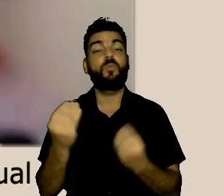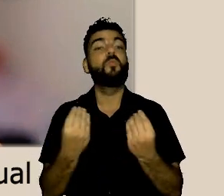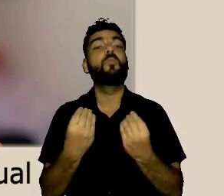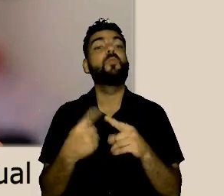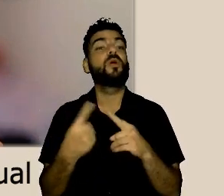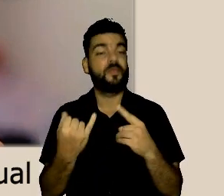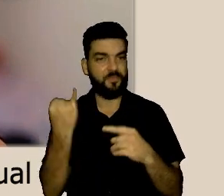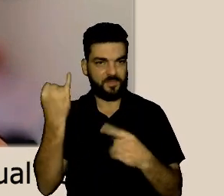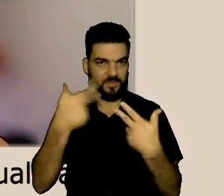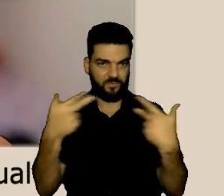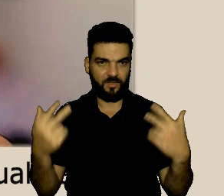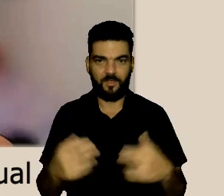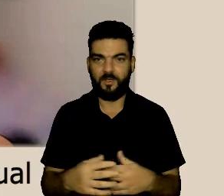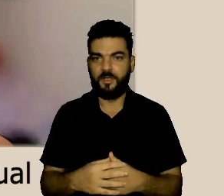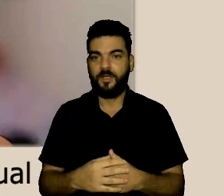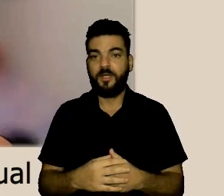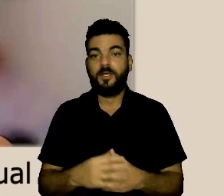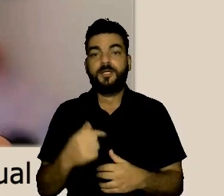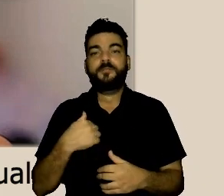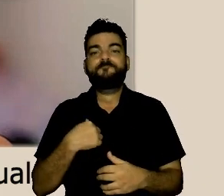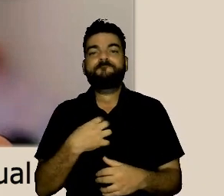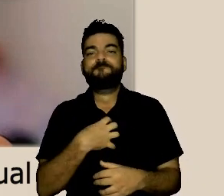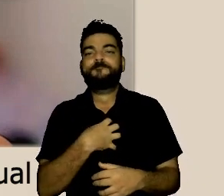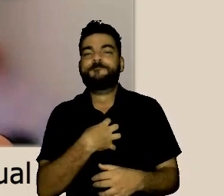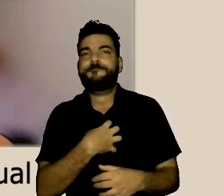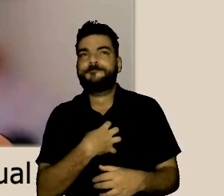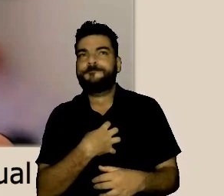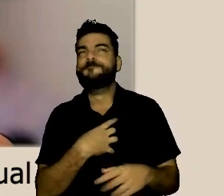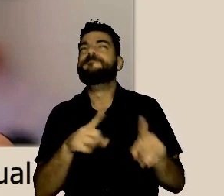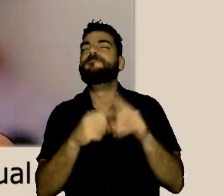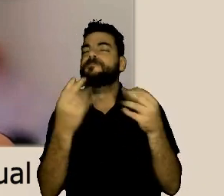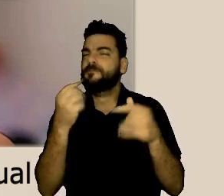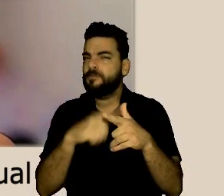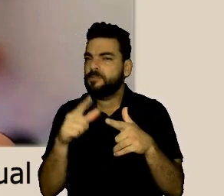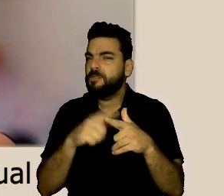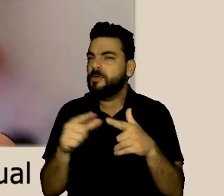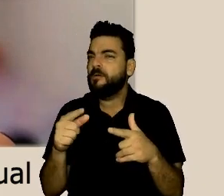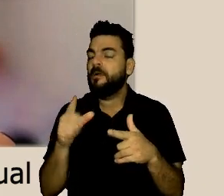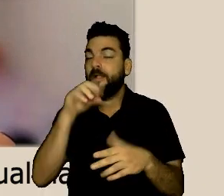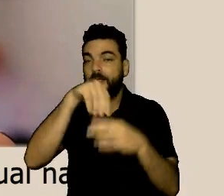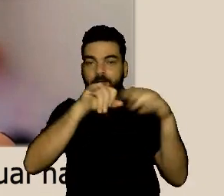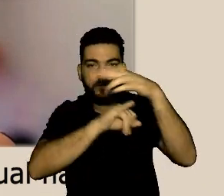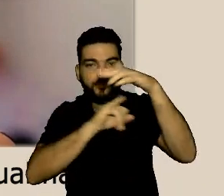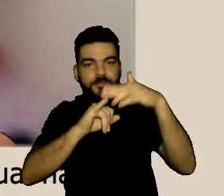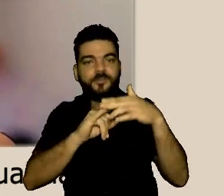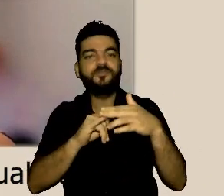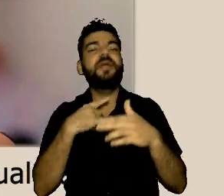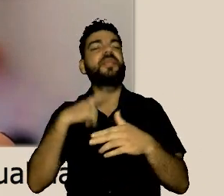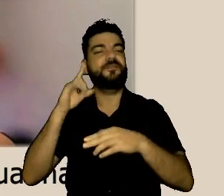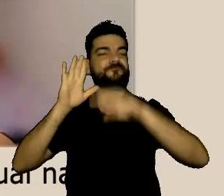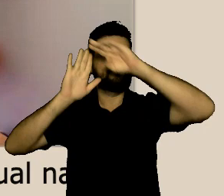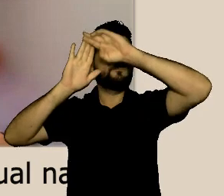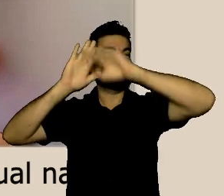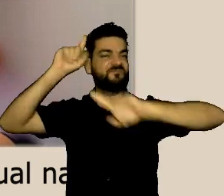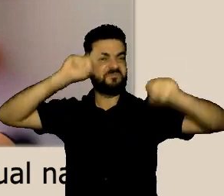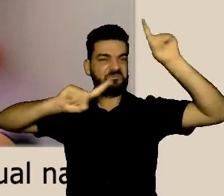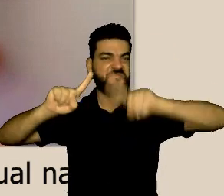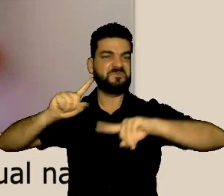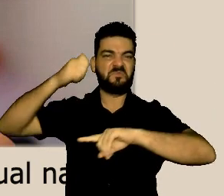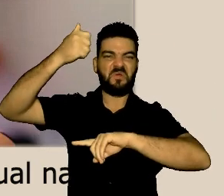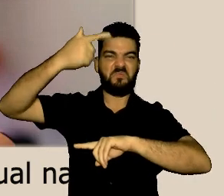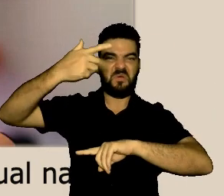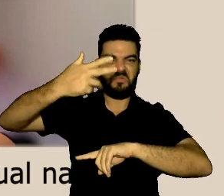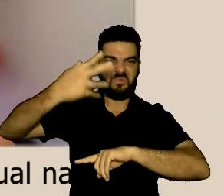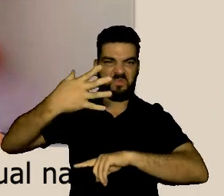assim tentando retomar um pouco esses meus raciocínios é uma coisa que eu vejo uma questão que é muito problemática das